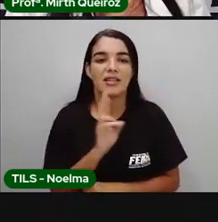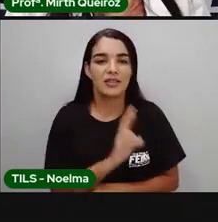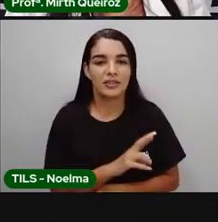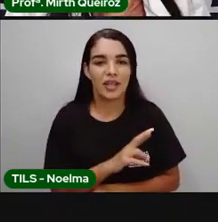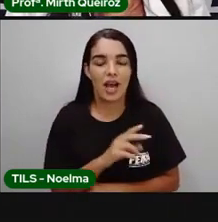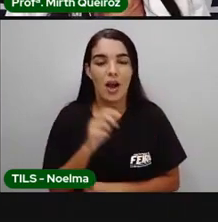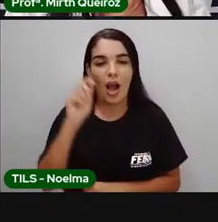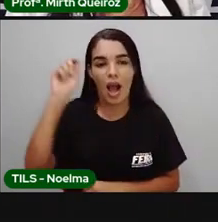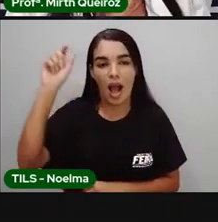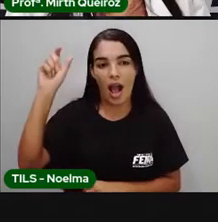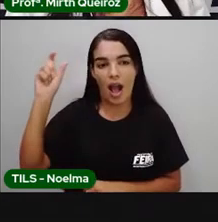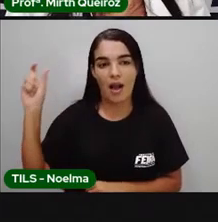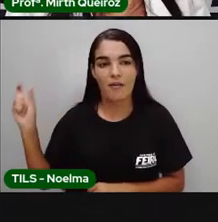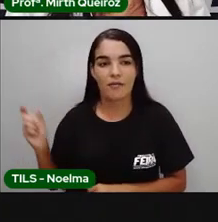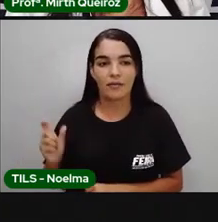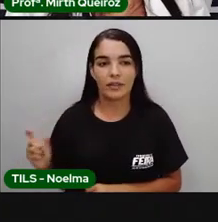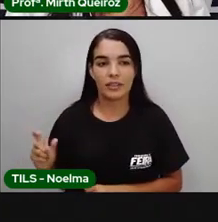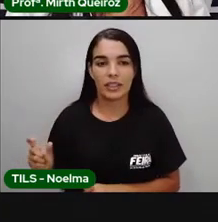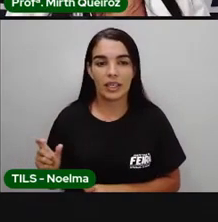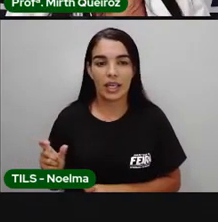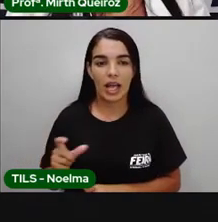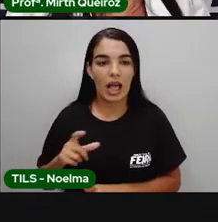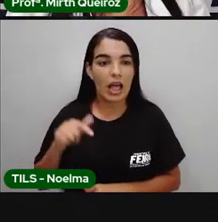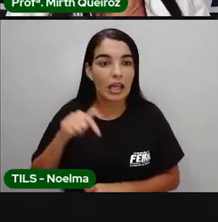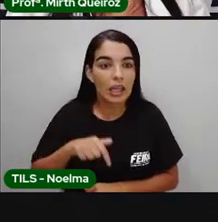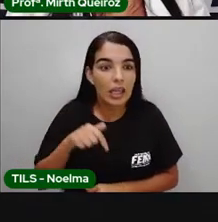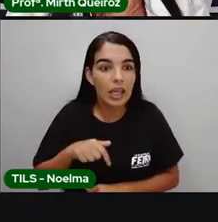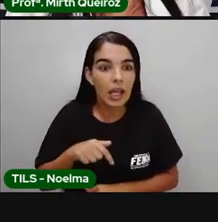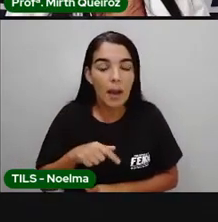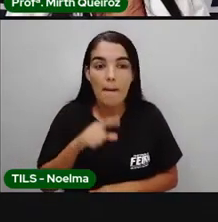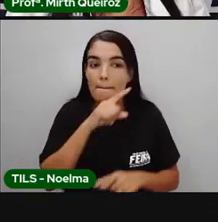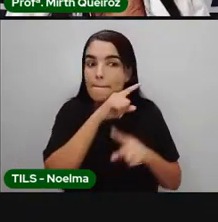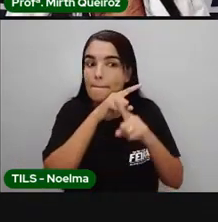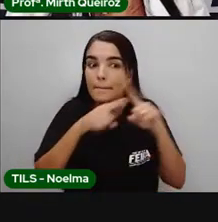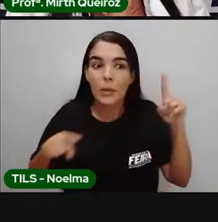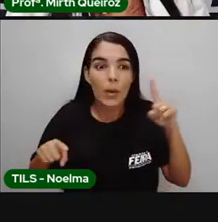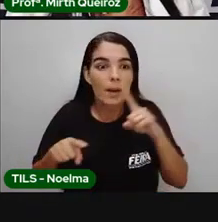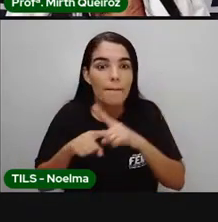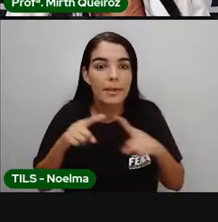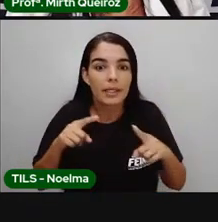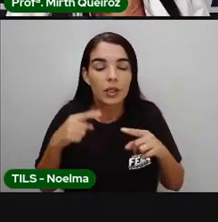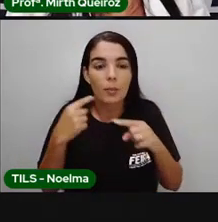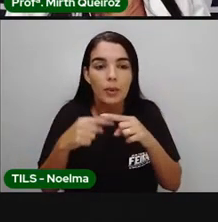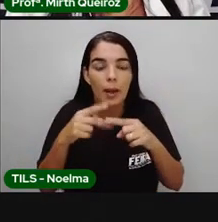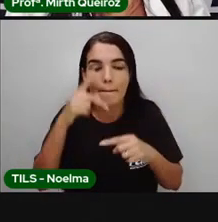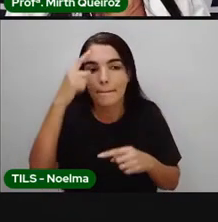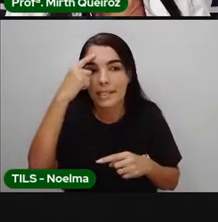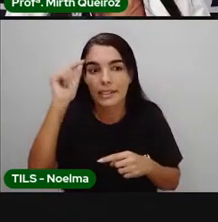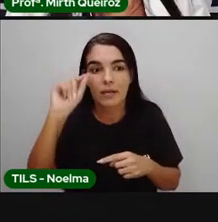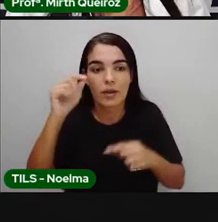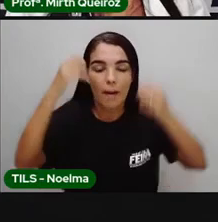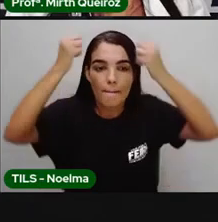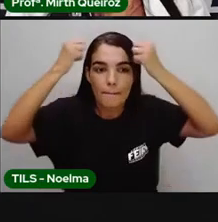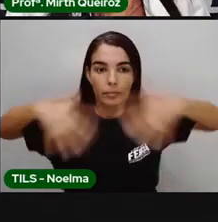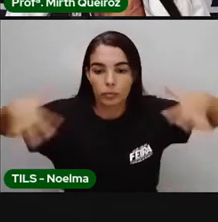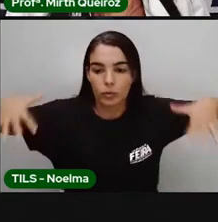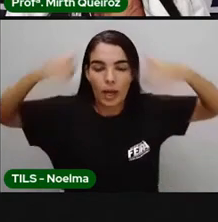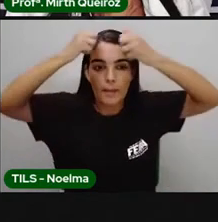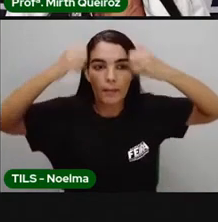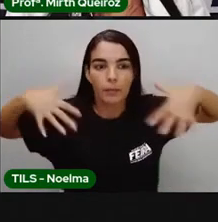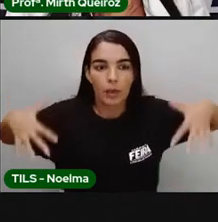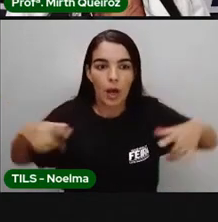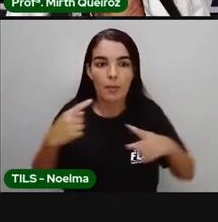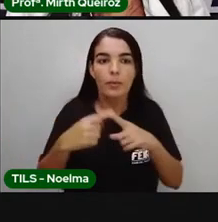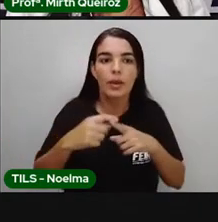religiões africanas eram extremamente proibidas no Brasil e eram consideradas bruxarias. A Igreja Católica, ela fazia